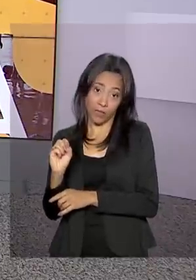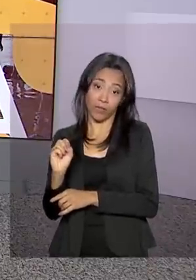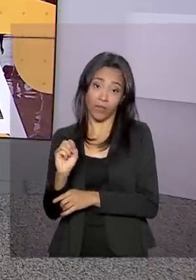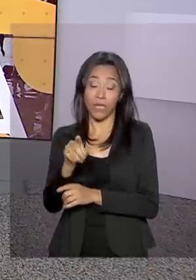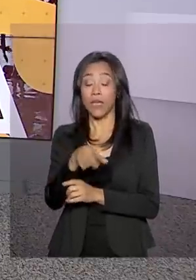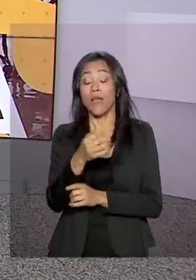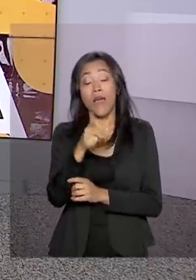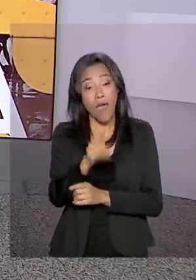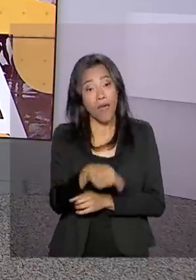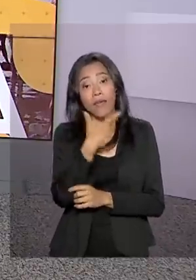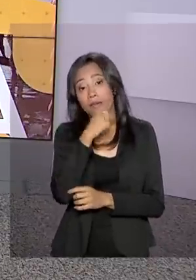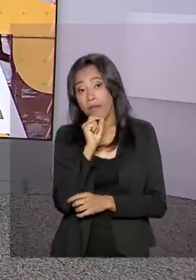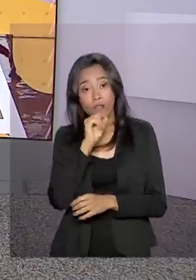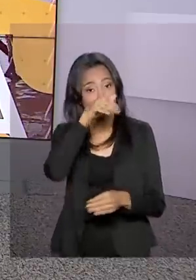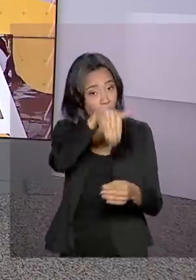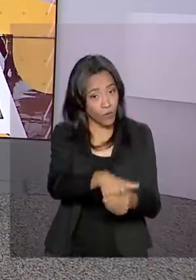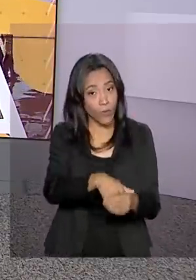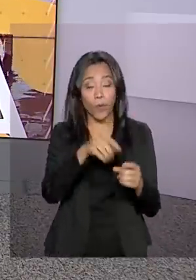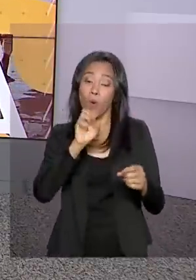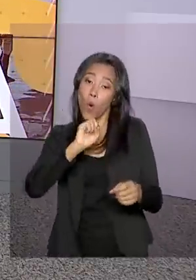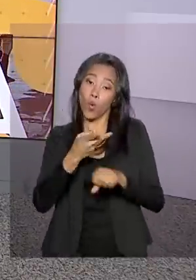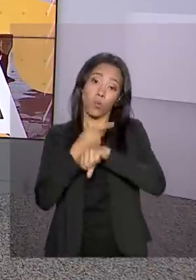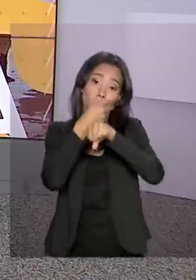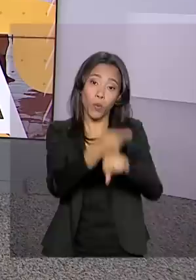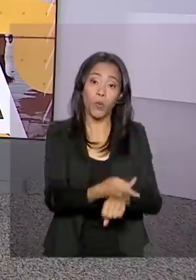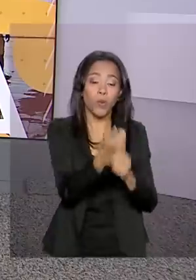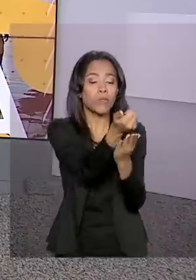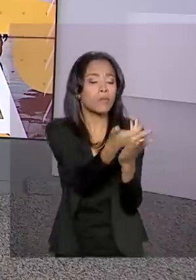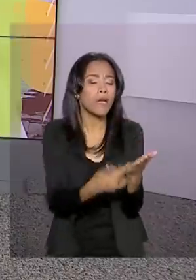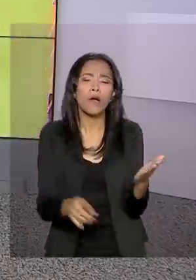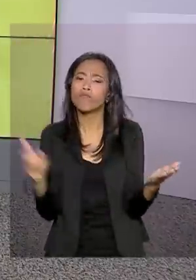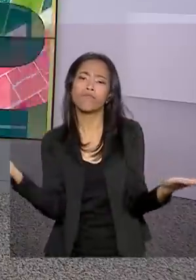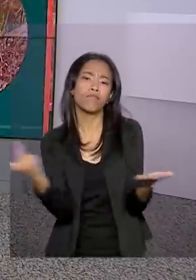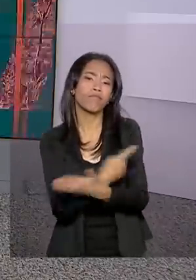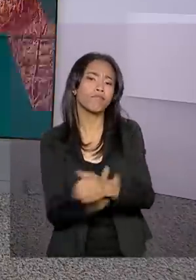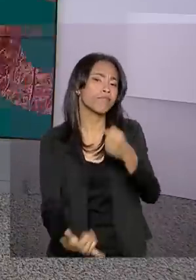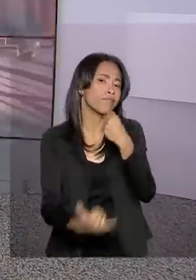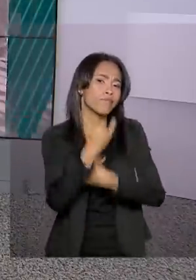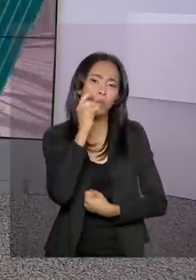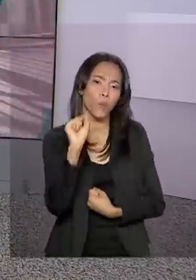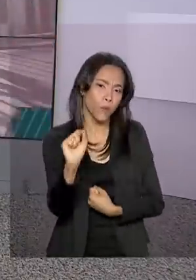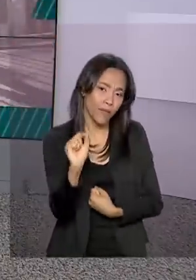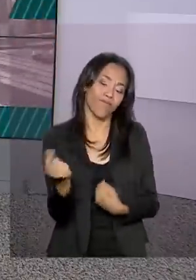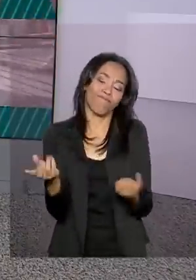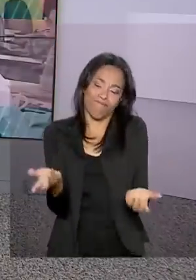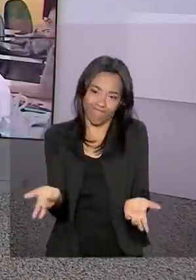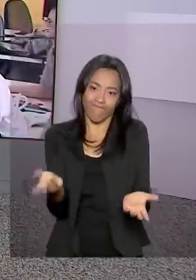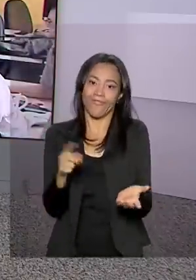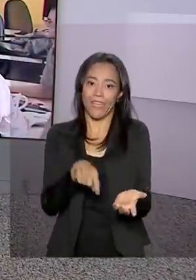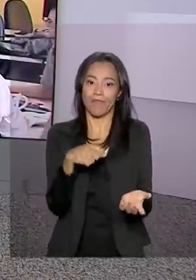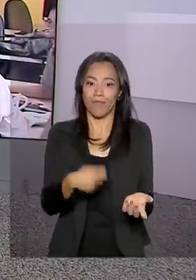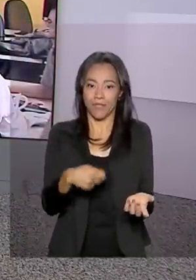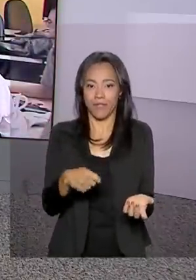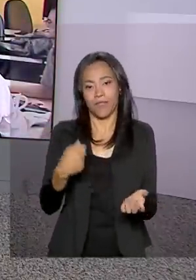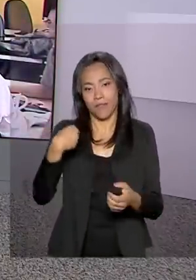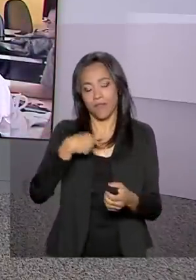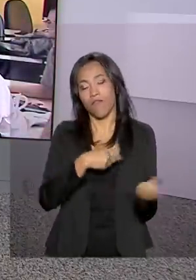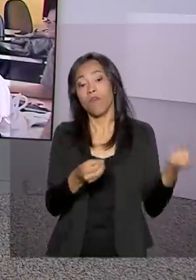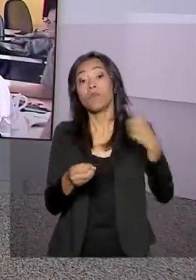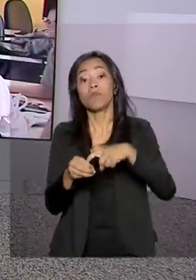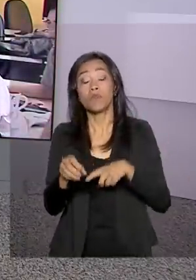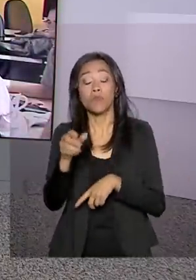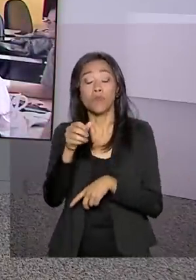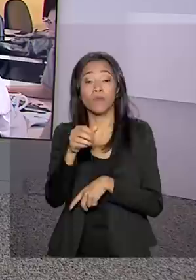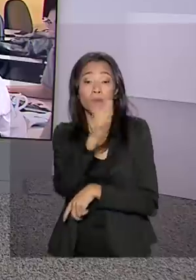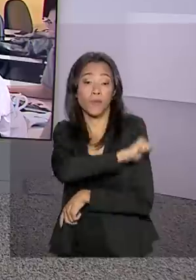quem não votou ou não justificou a ausência em três eleições consecutivas. Vamos agora até o Rio de Janeiro, porque o Tiago Pimenta tem outras informações para a